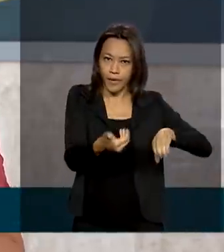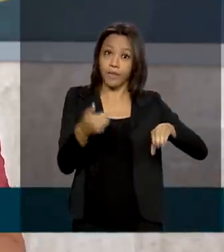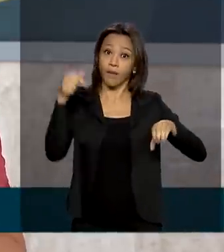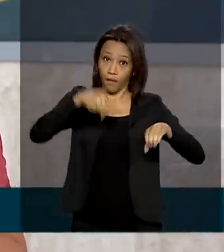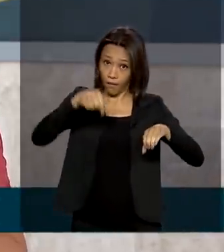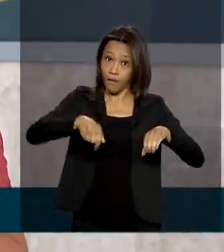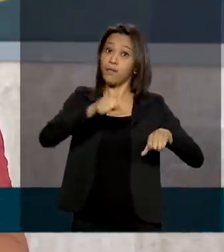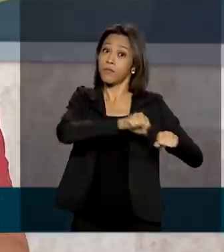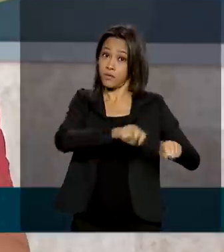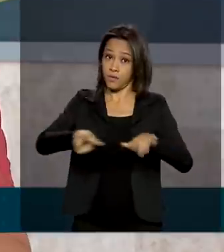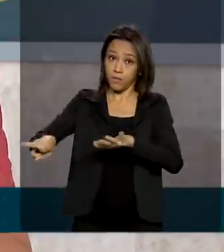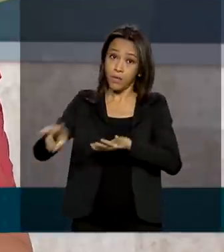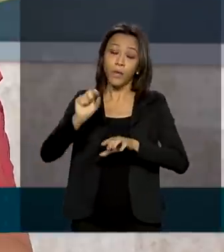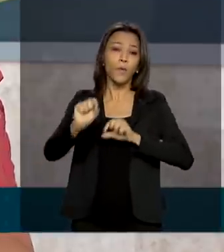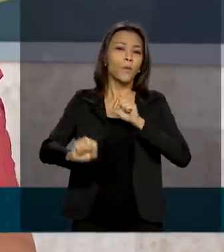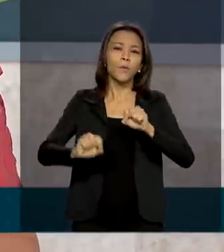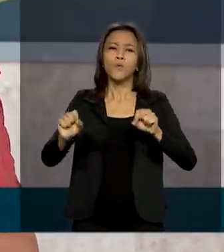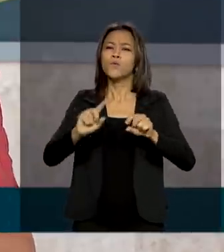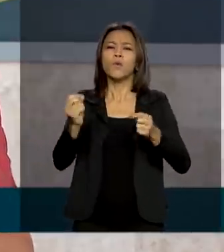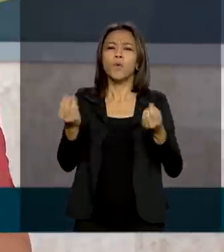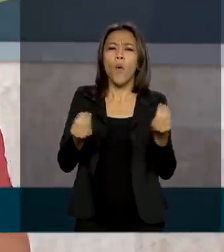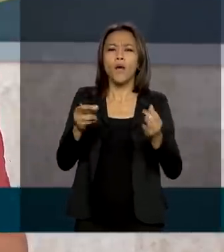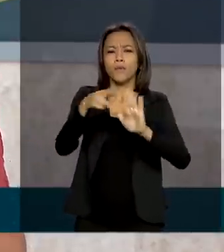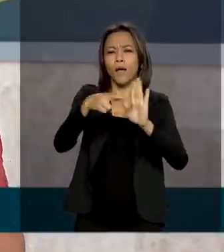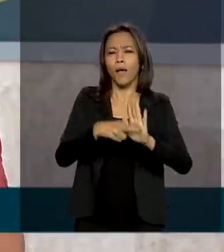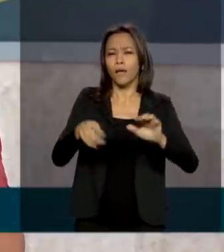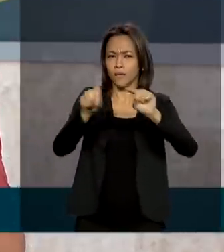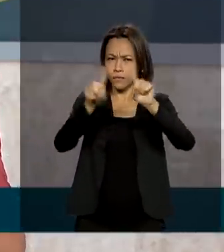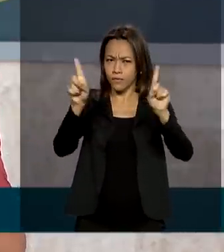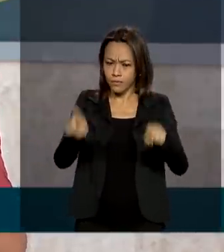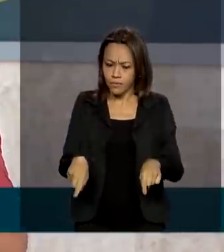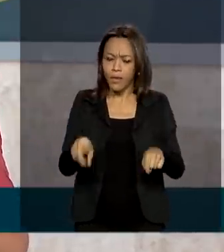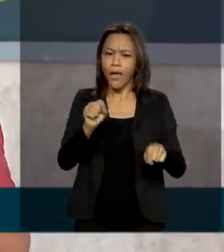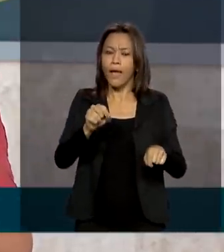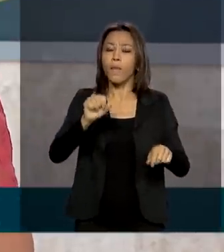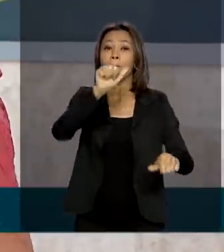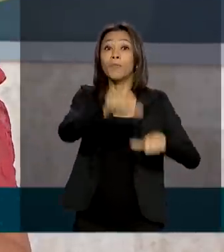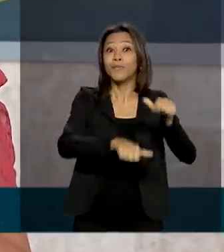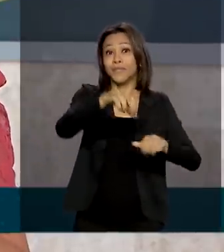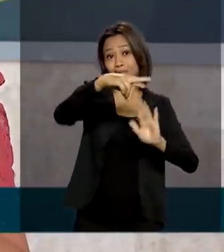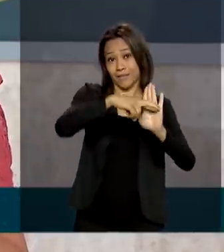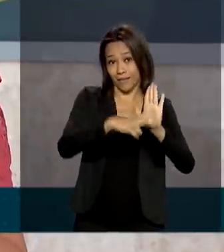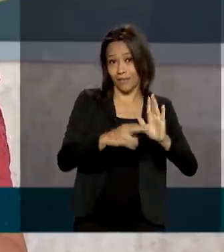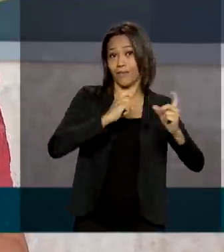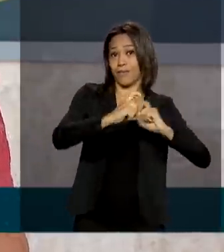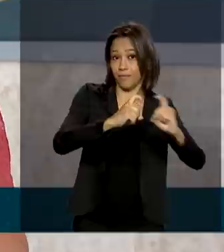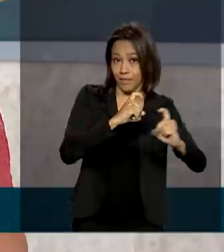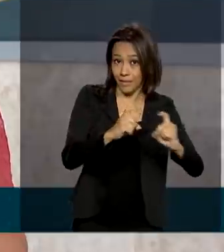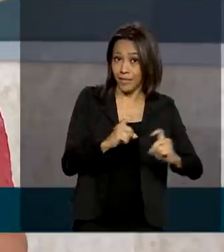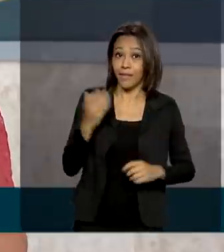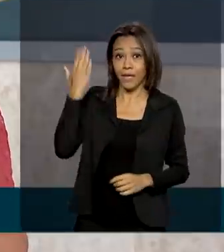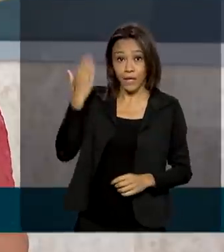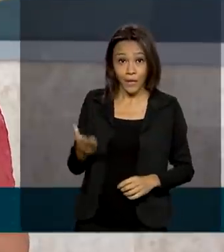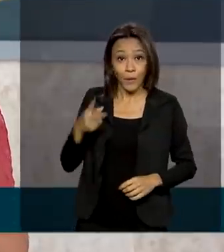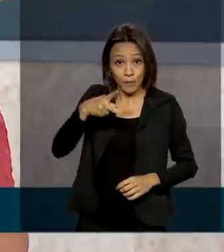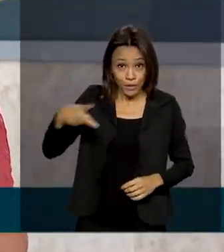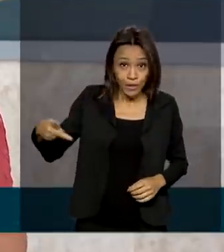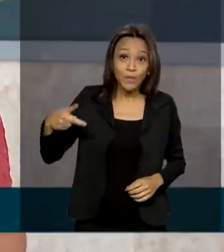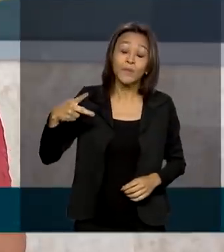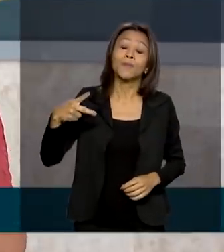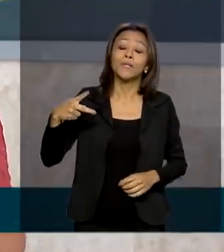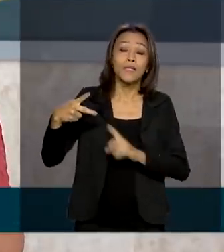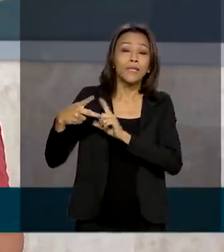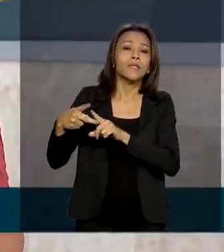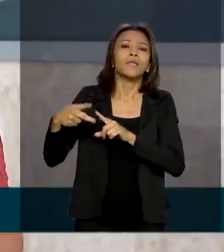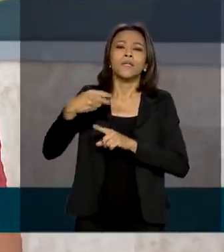que prevê mudanças no funcionalismo público. É a chamada reforma administrativa. O ministro da Economia, Paulo Guedes, comentou sobre